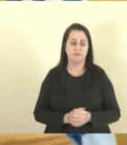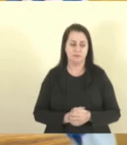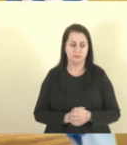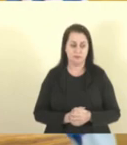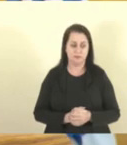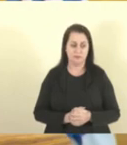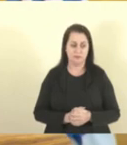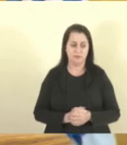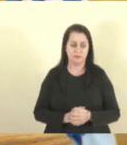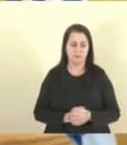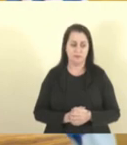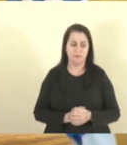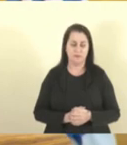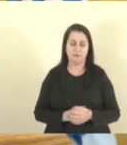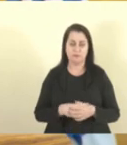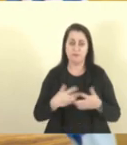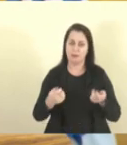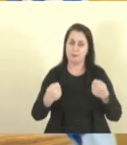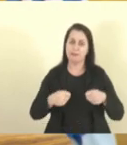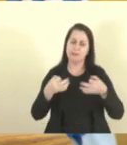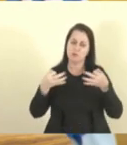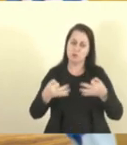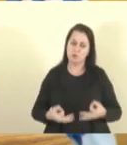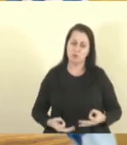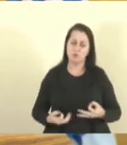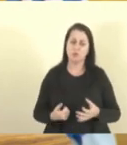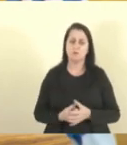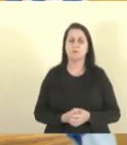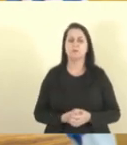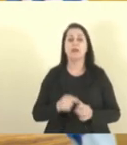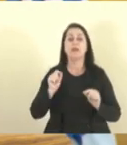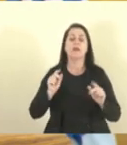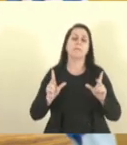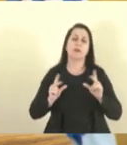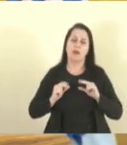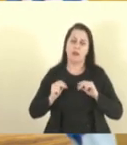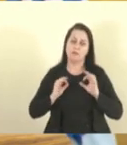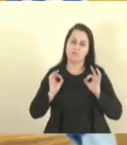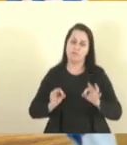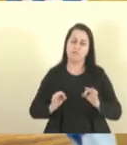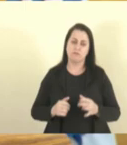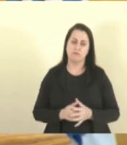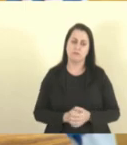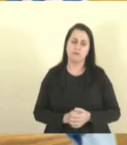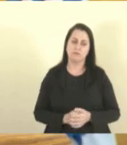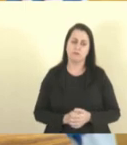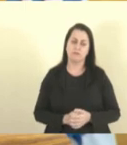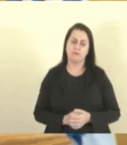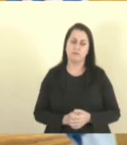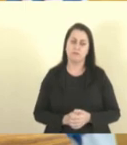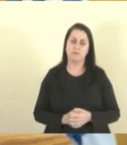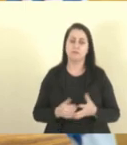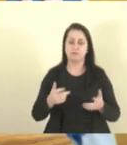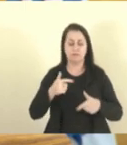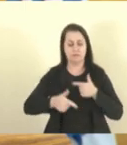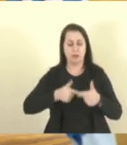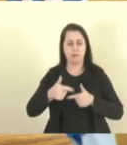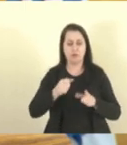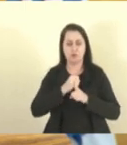dá uma, vamos ser justos, com quem merece, agente socioeducativo,